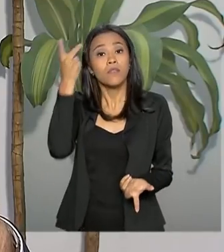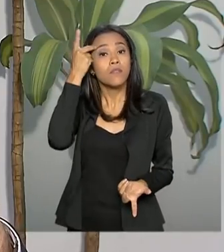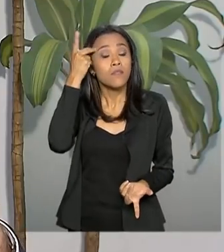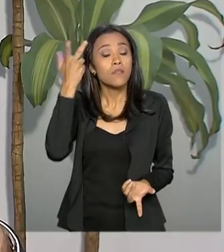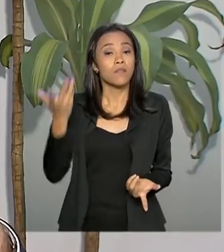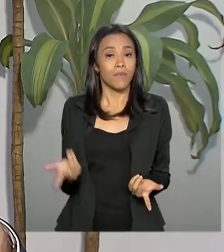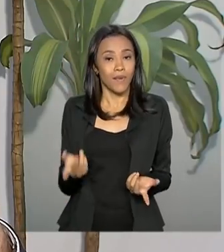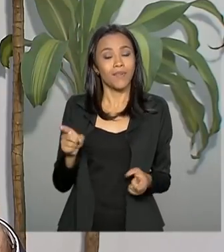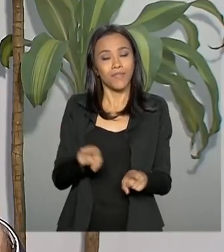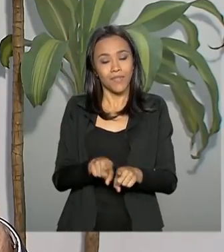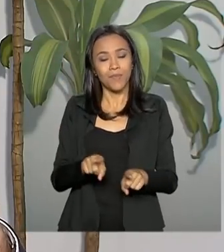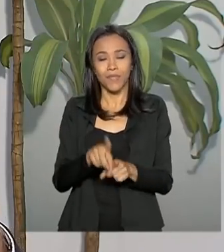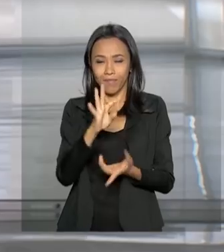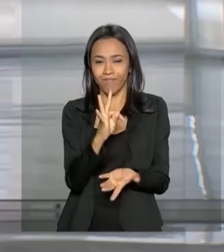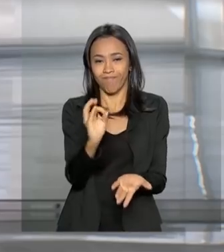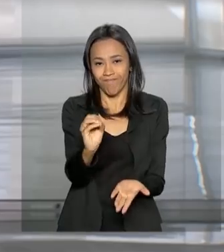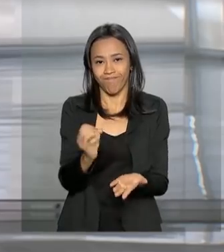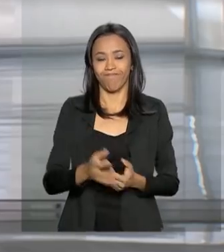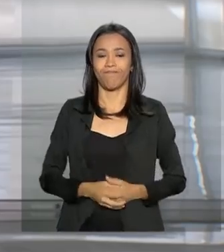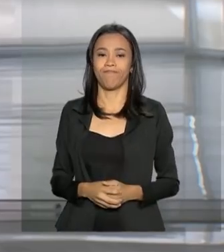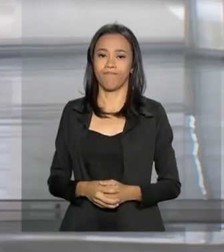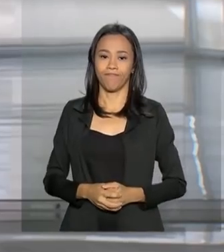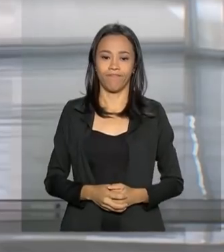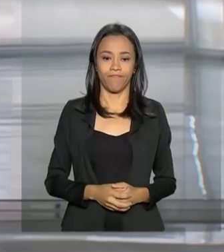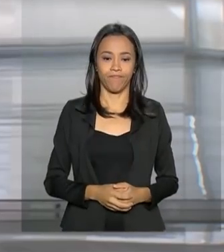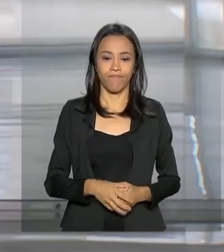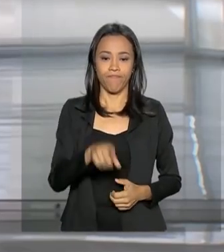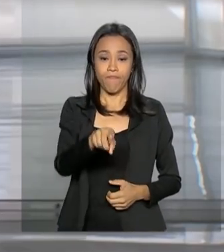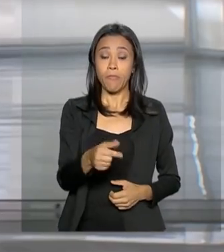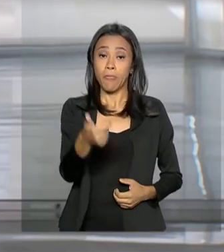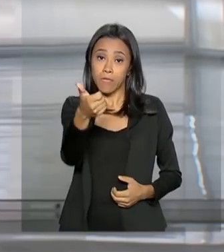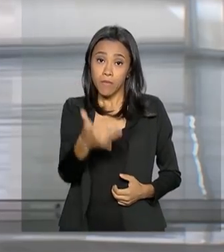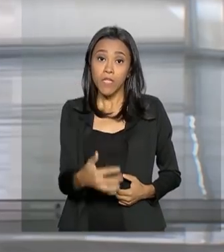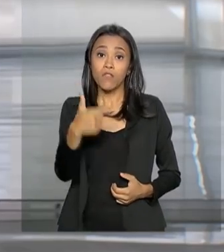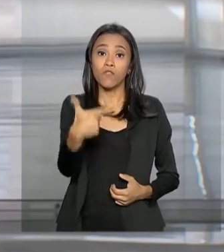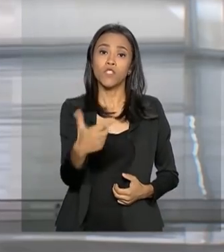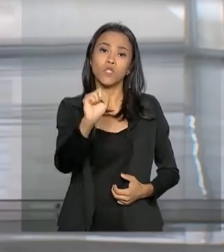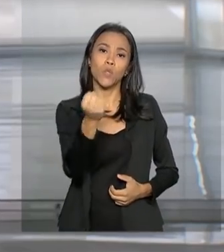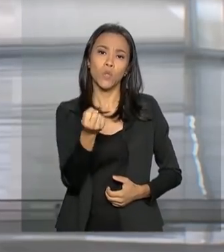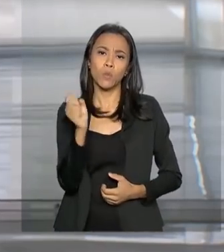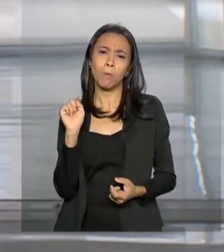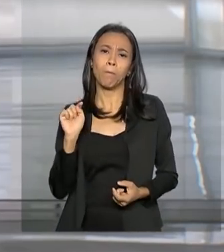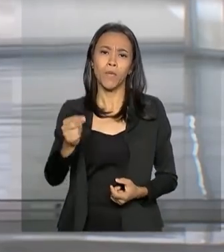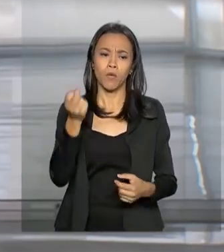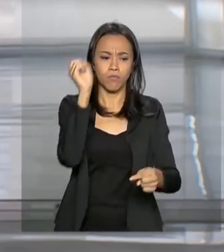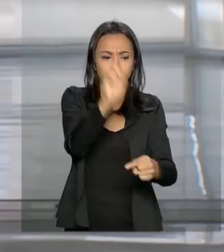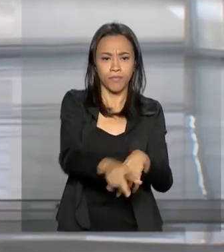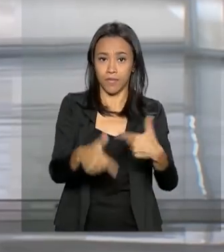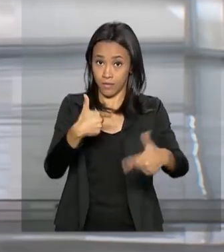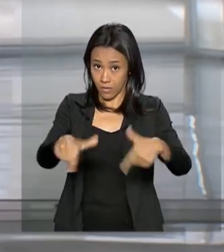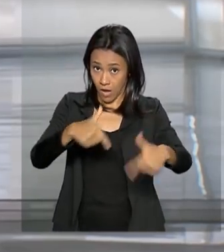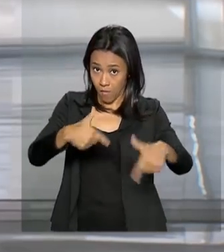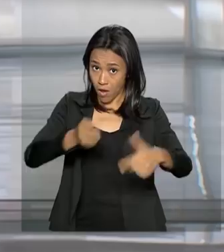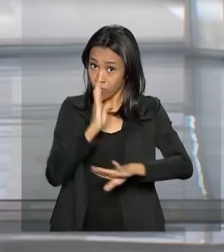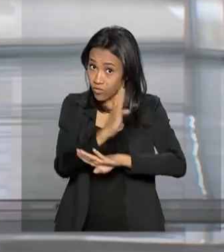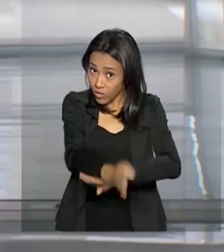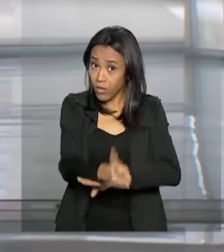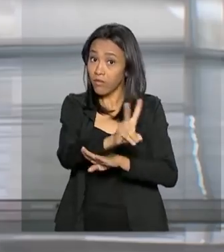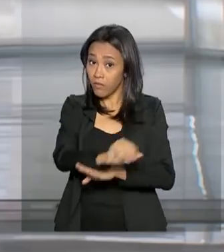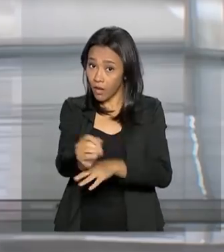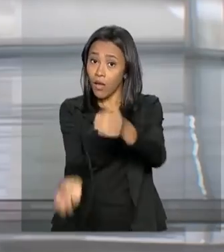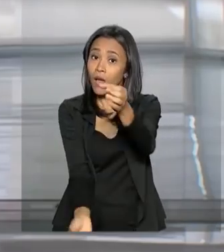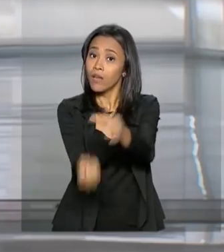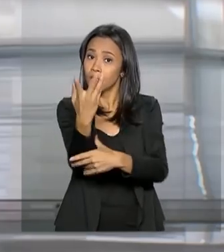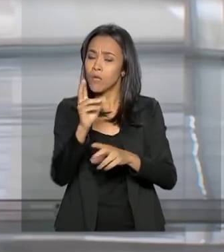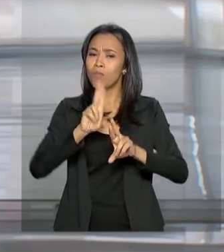Paulo e o estado de Tocantins. E 28 mil empregos diretos devem ser gerados no país com